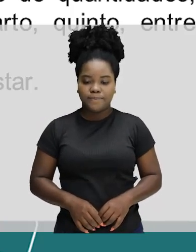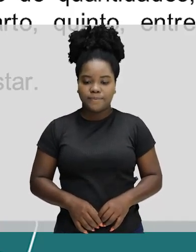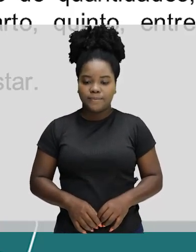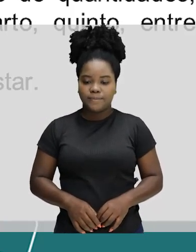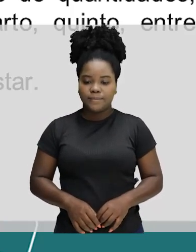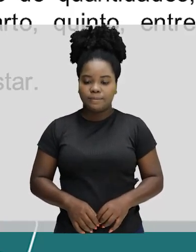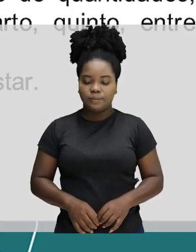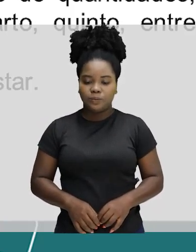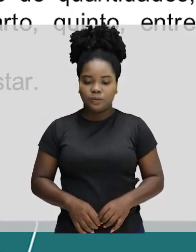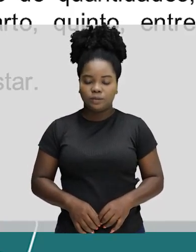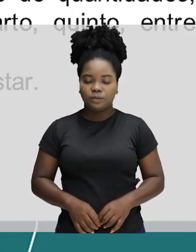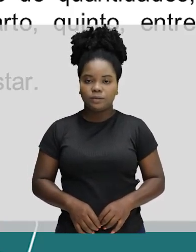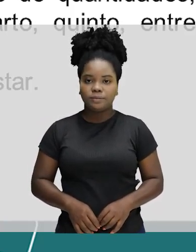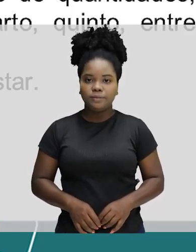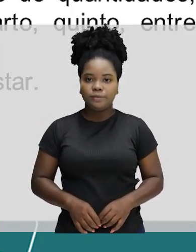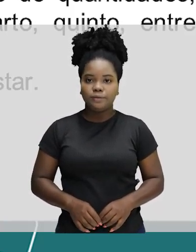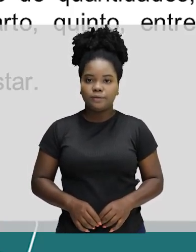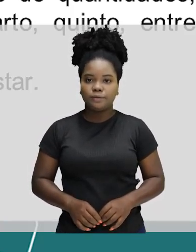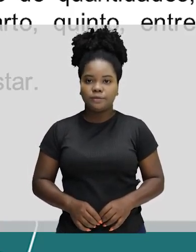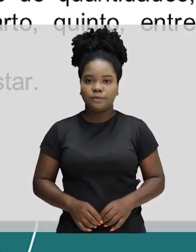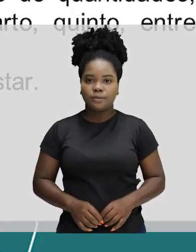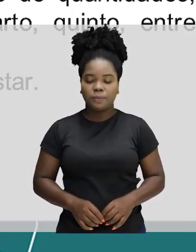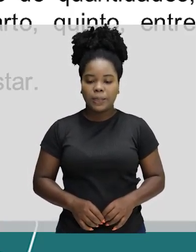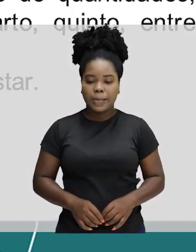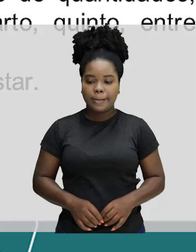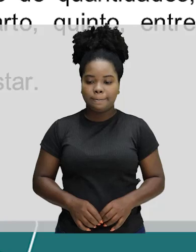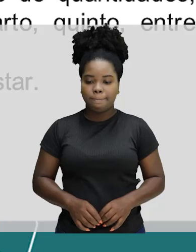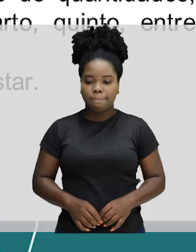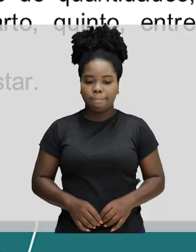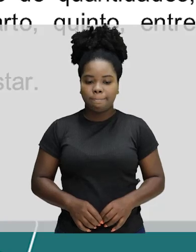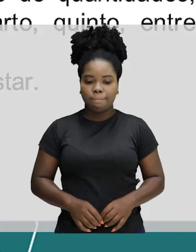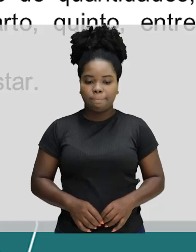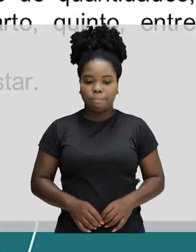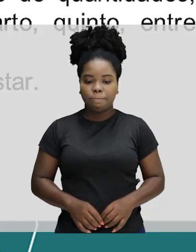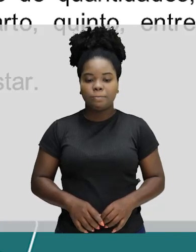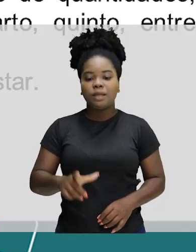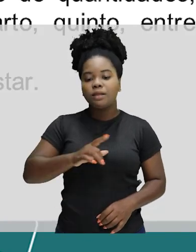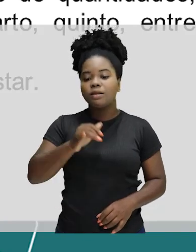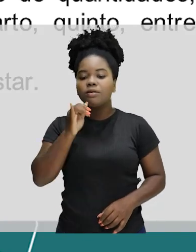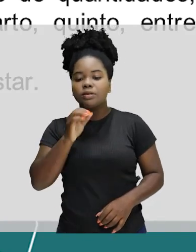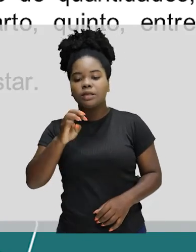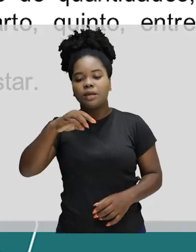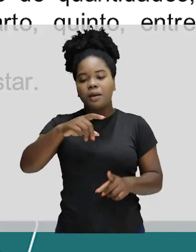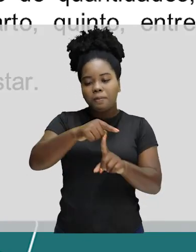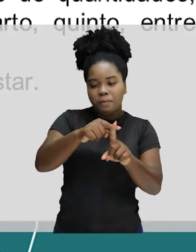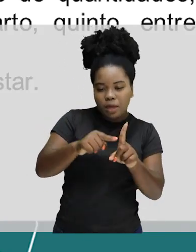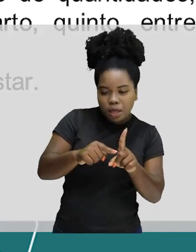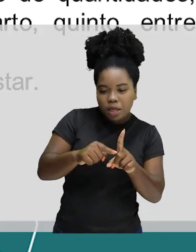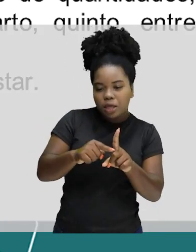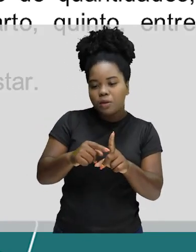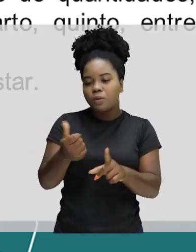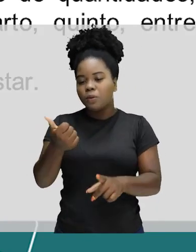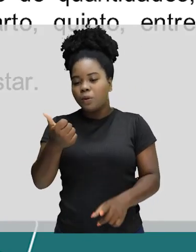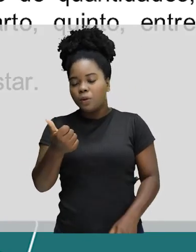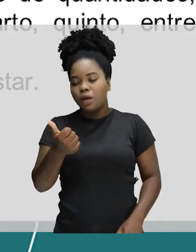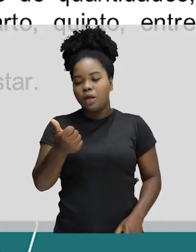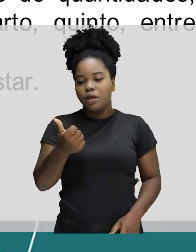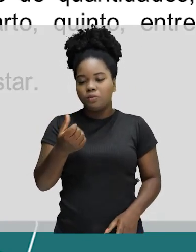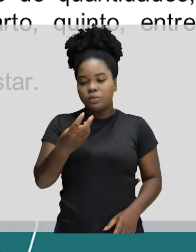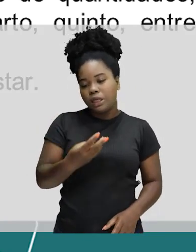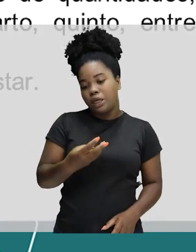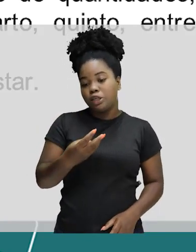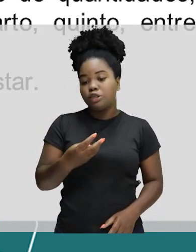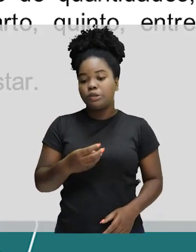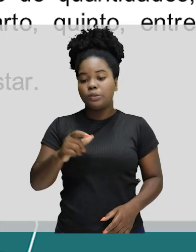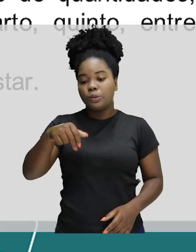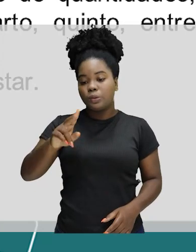quantidades, divisões ou frações. Utilizando as palavras meio, terço, quarto,